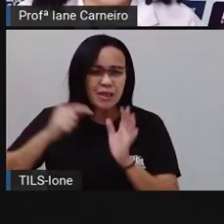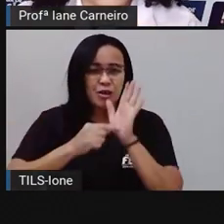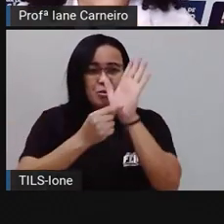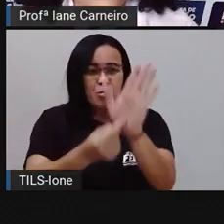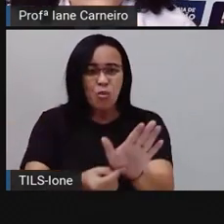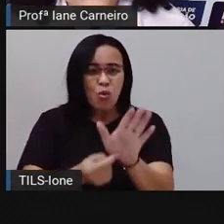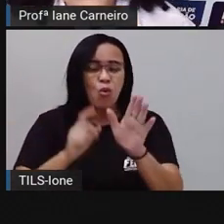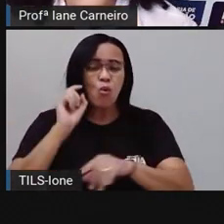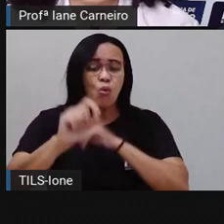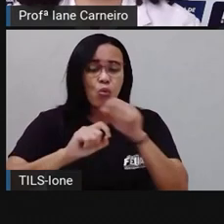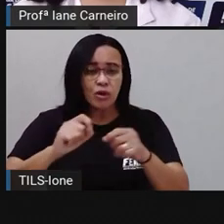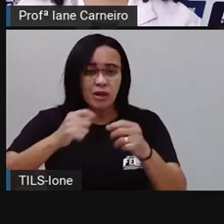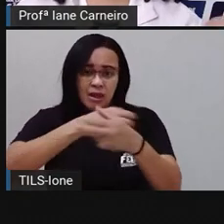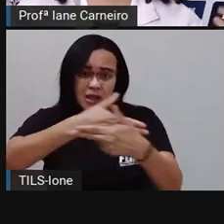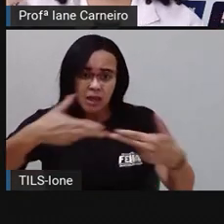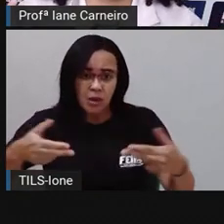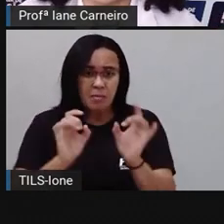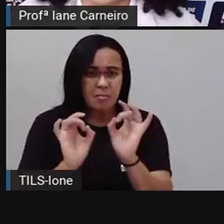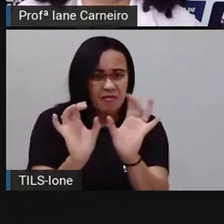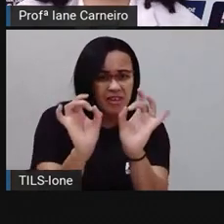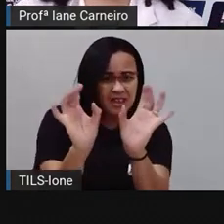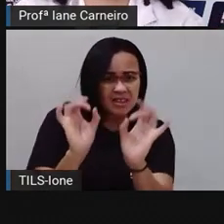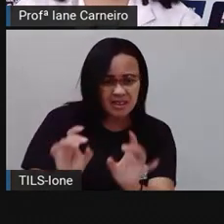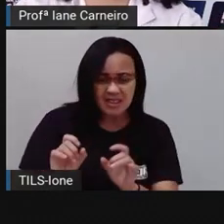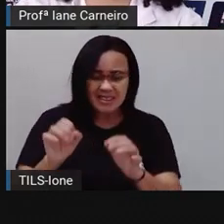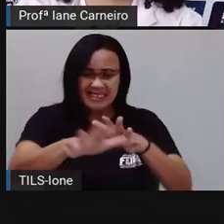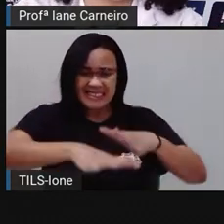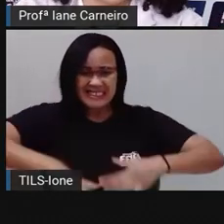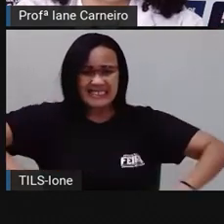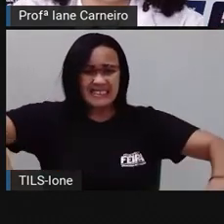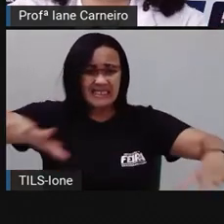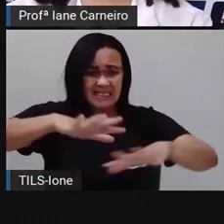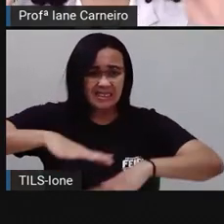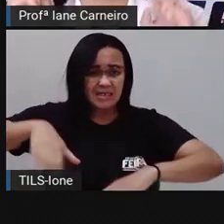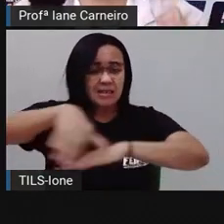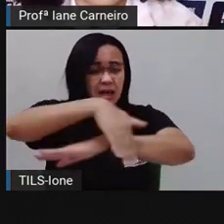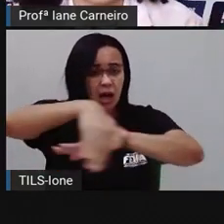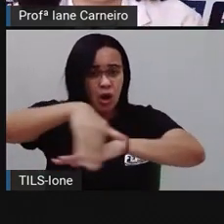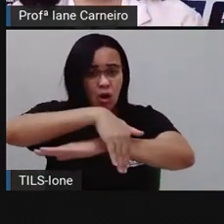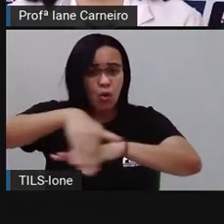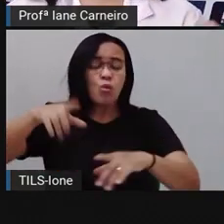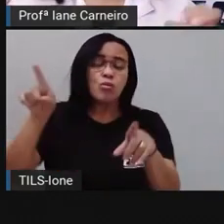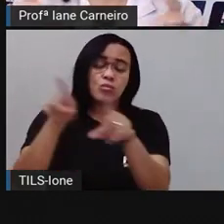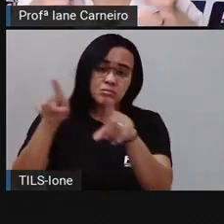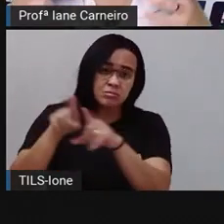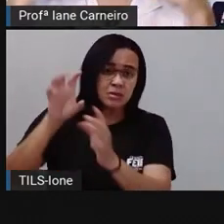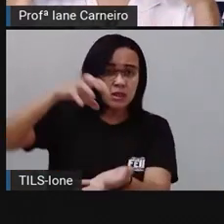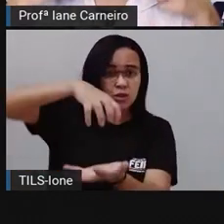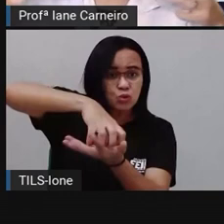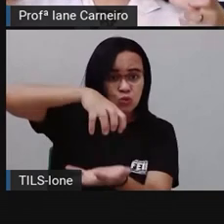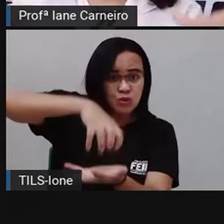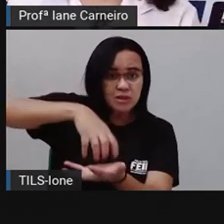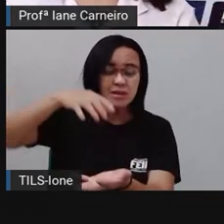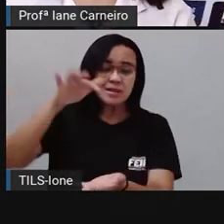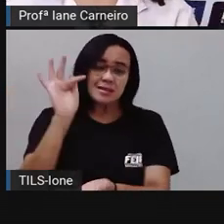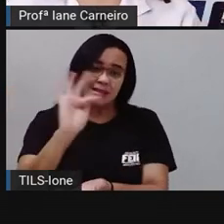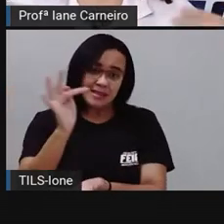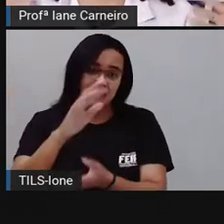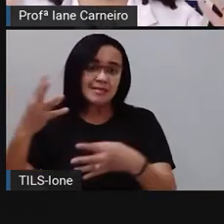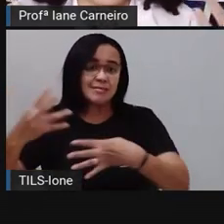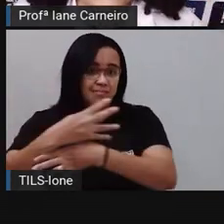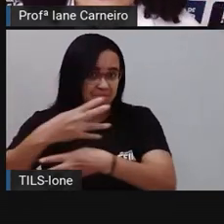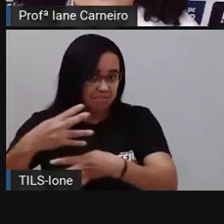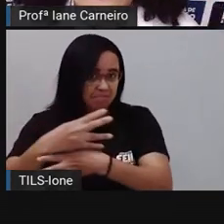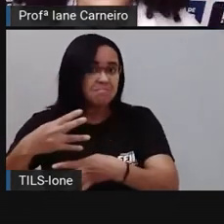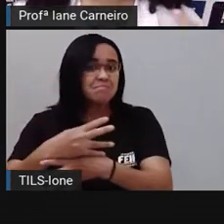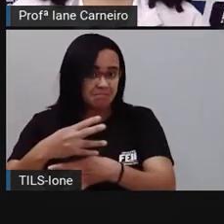comércio era feito no chão, O comércio de rua e tomava as ruas do centro da cidade, Não era feita só no lugar, né? Era